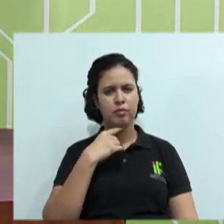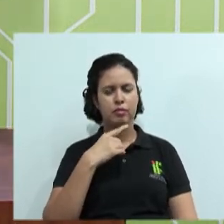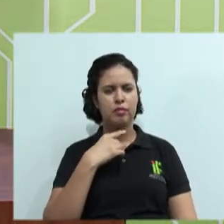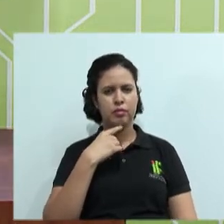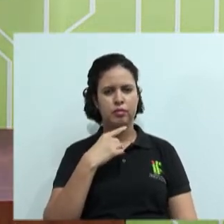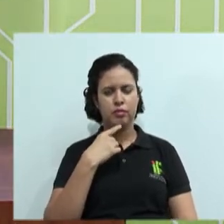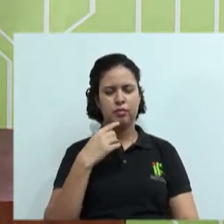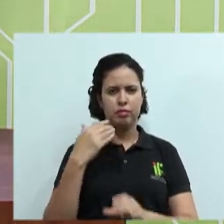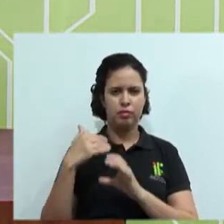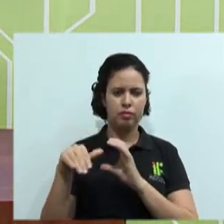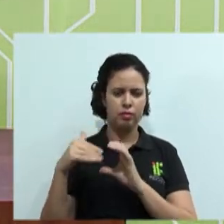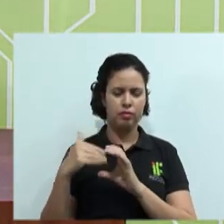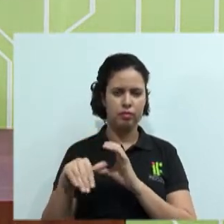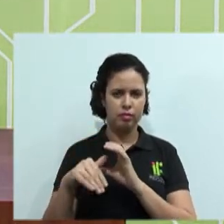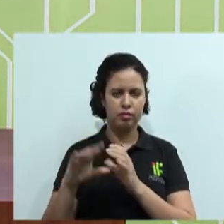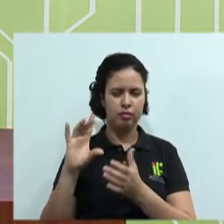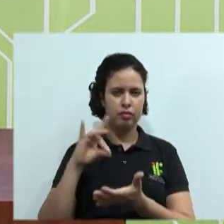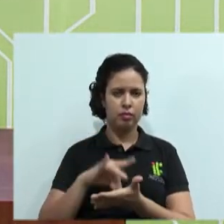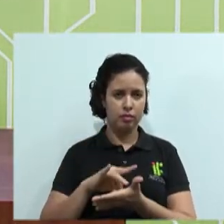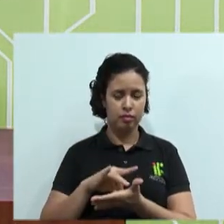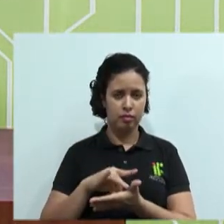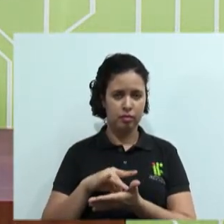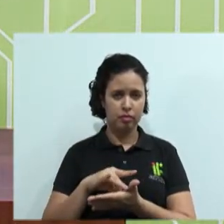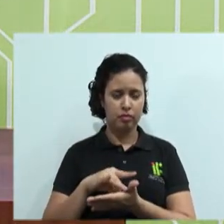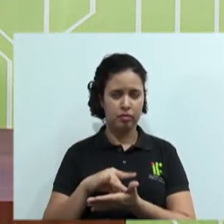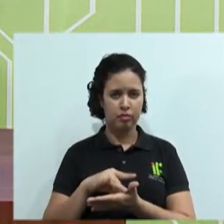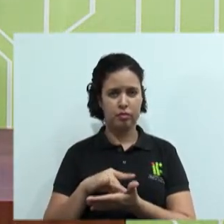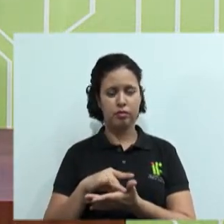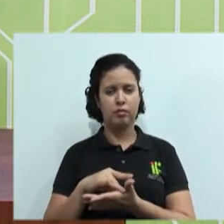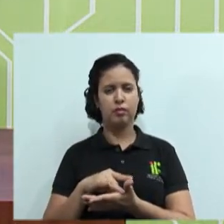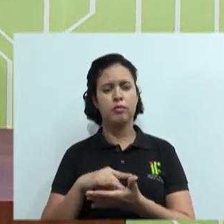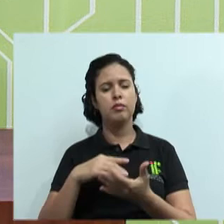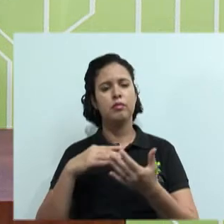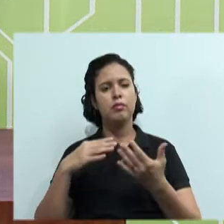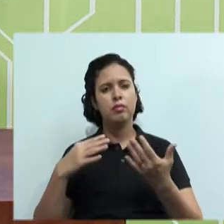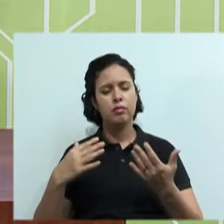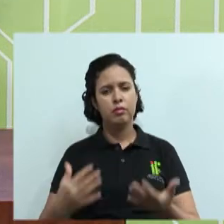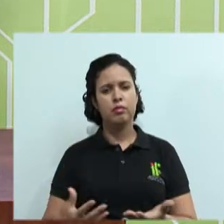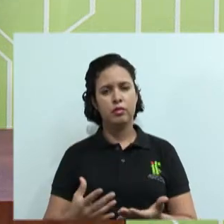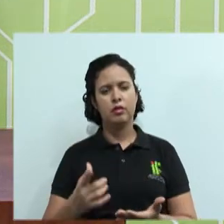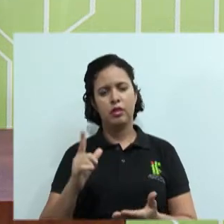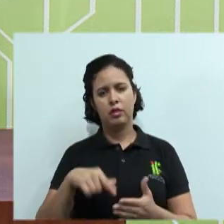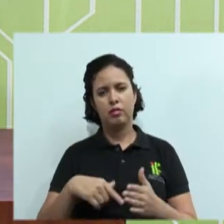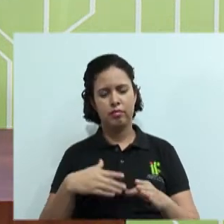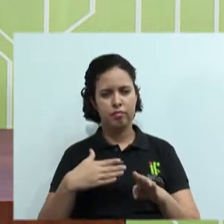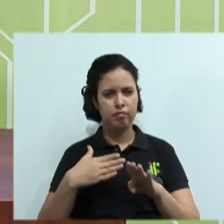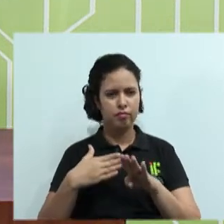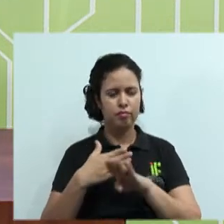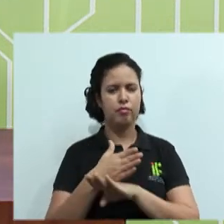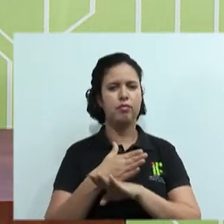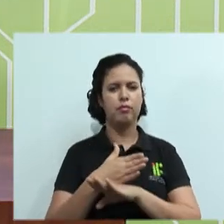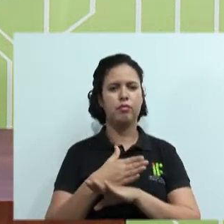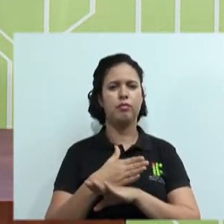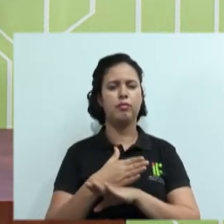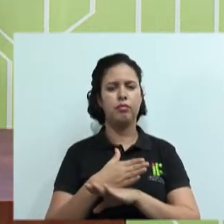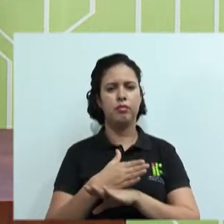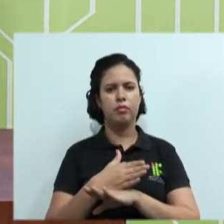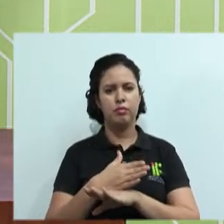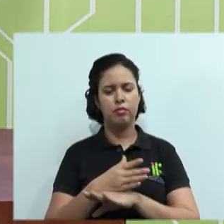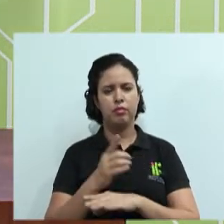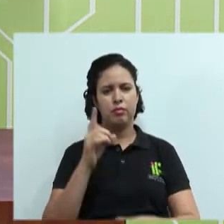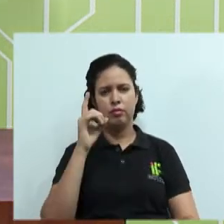100% daquilo que saiu para quem está recebendo. Então, é esse furo, é essa barreira aí nesse ruído que vai